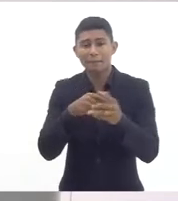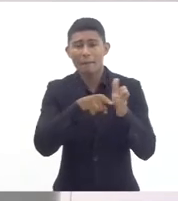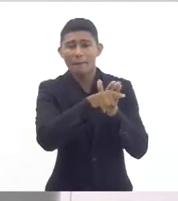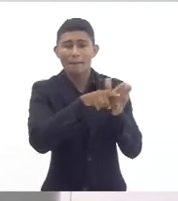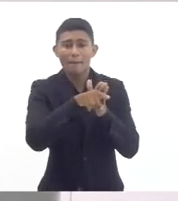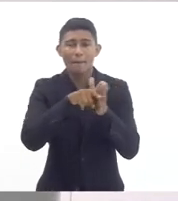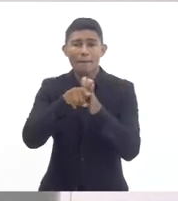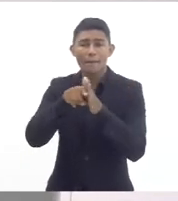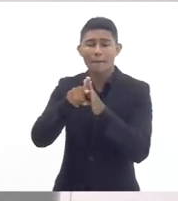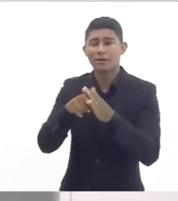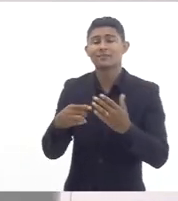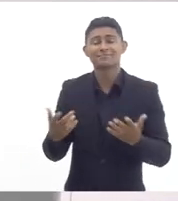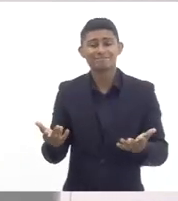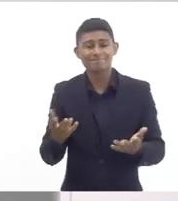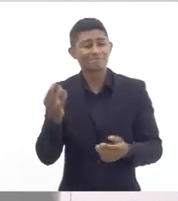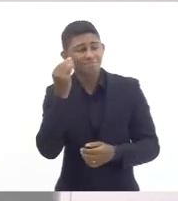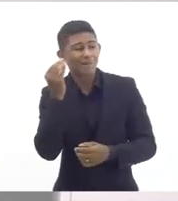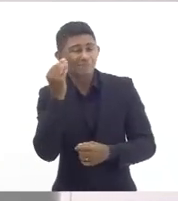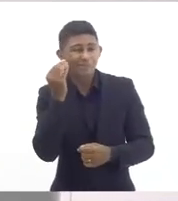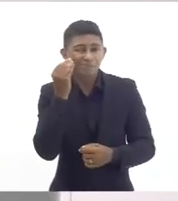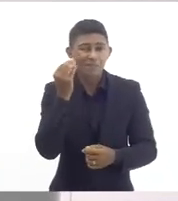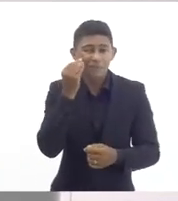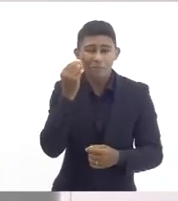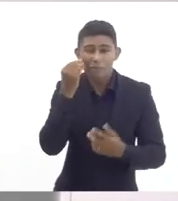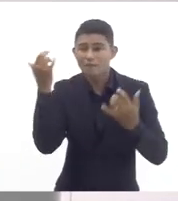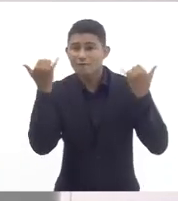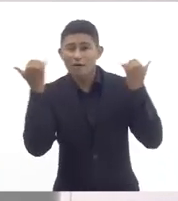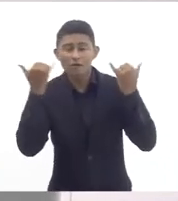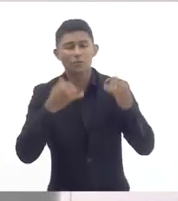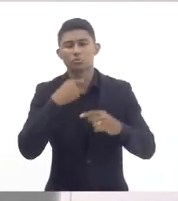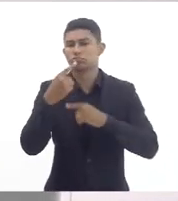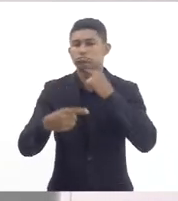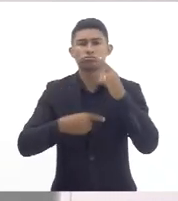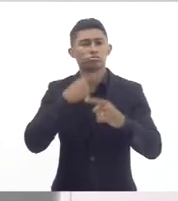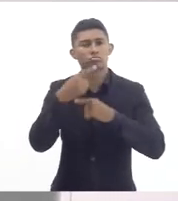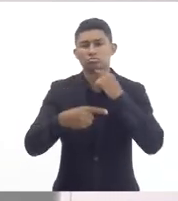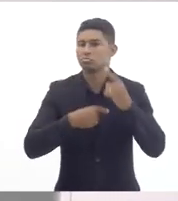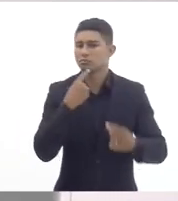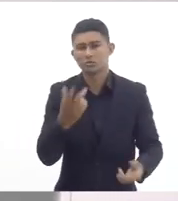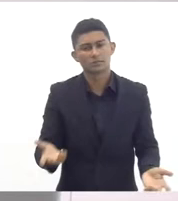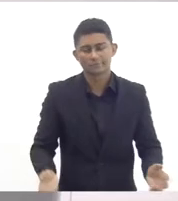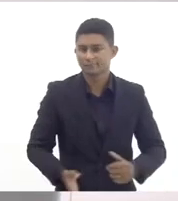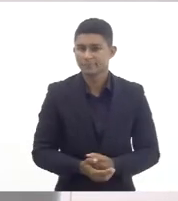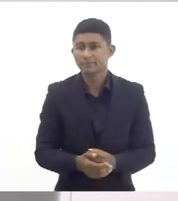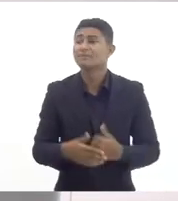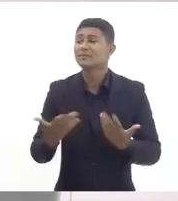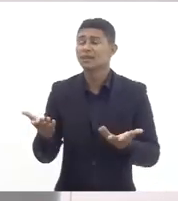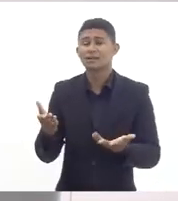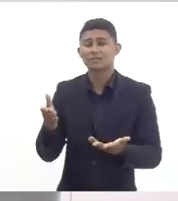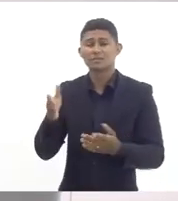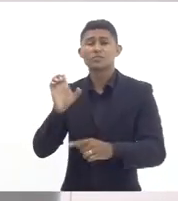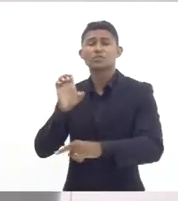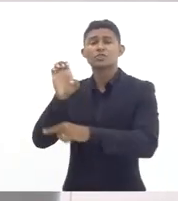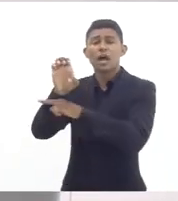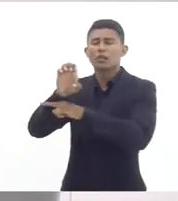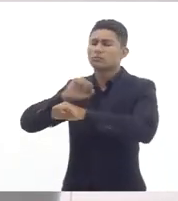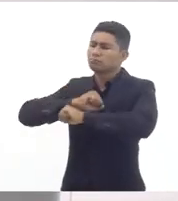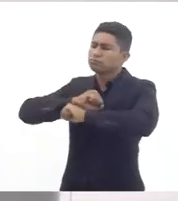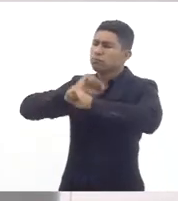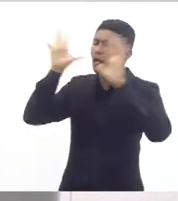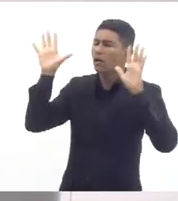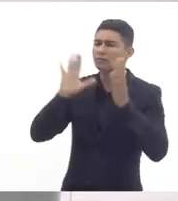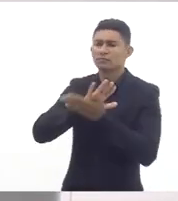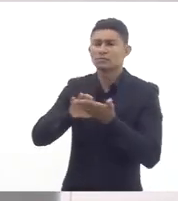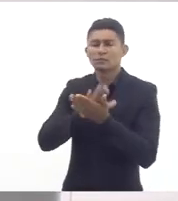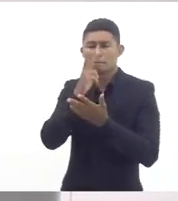e presencial tentando pegar esses dados e a gente não consegue então cadê a transparência do estado todos os nossos